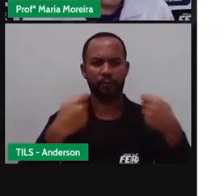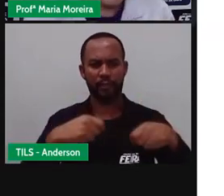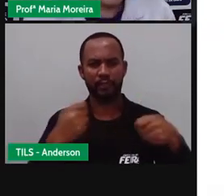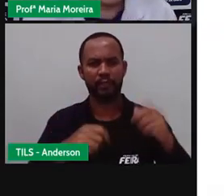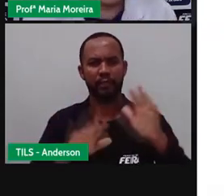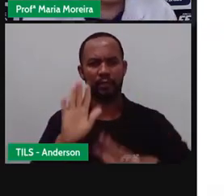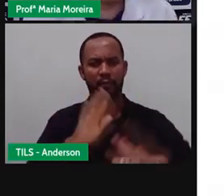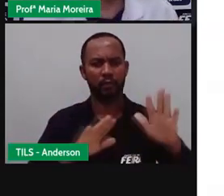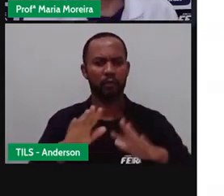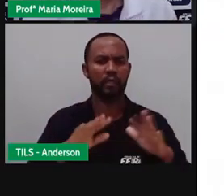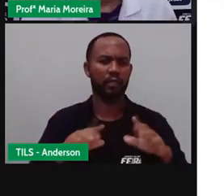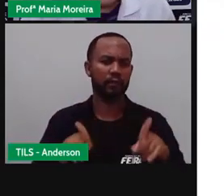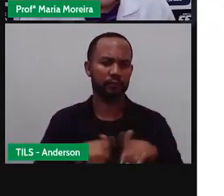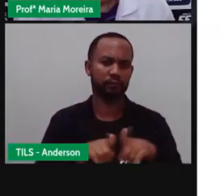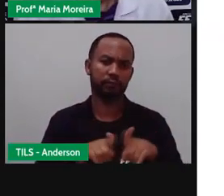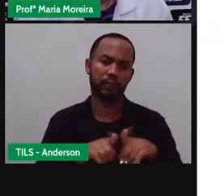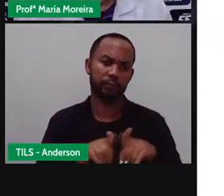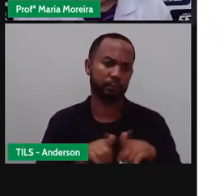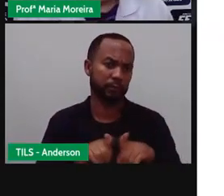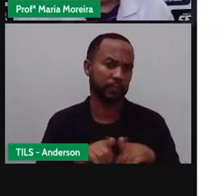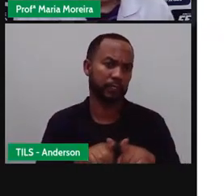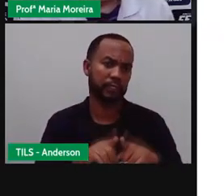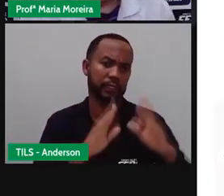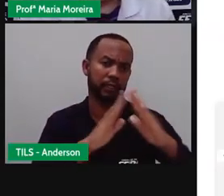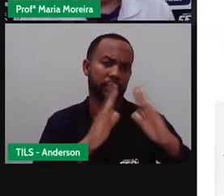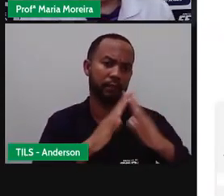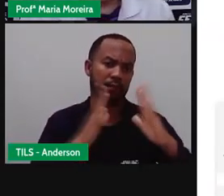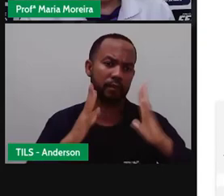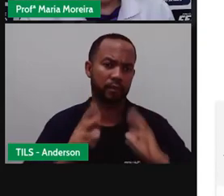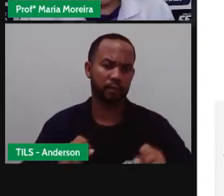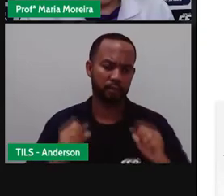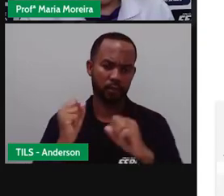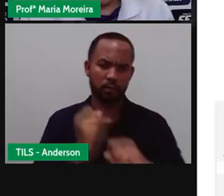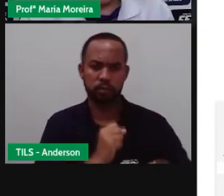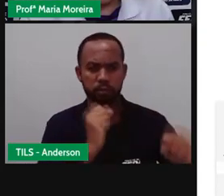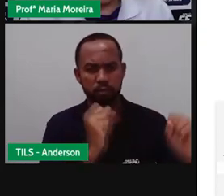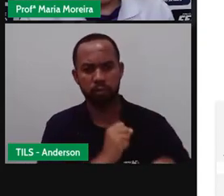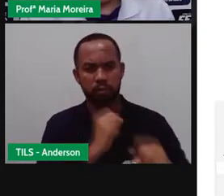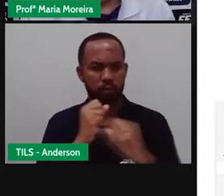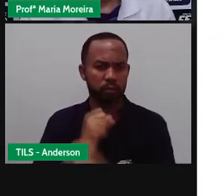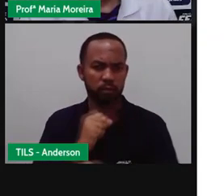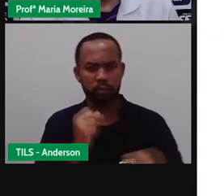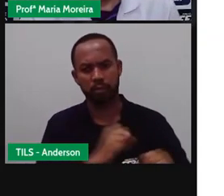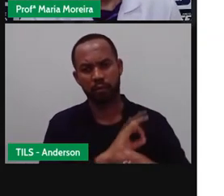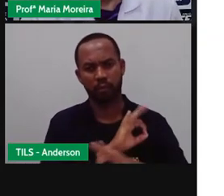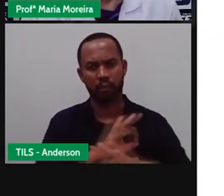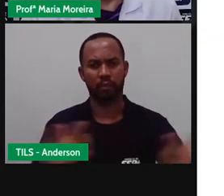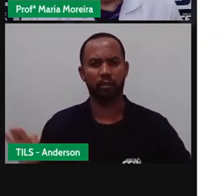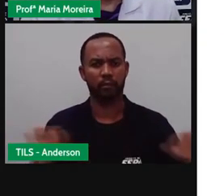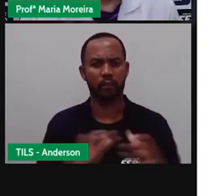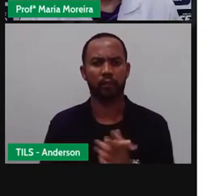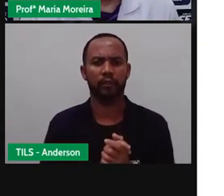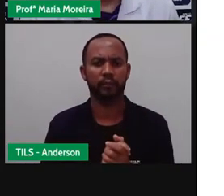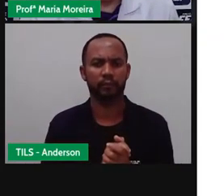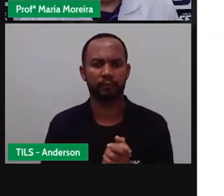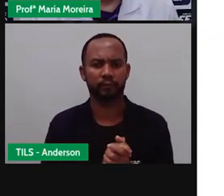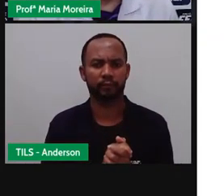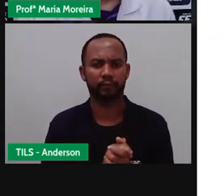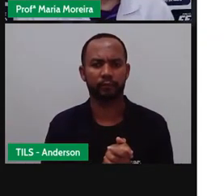muitas doenças Certo? E cada um fazendo a sua parte Bom, a